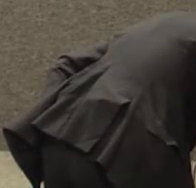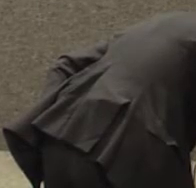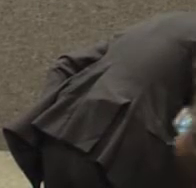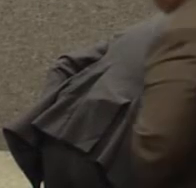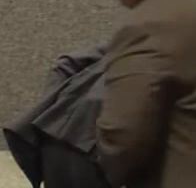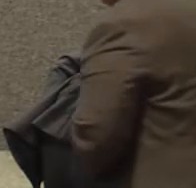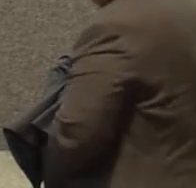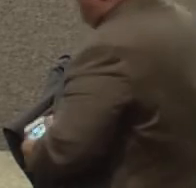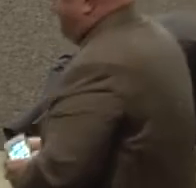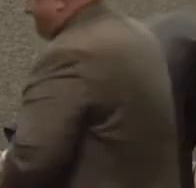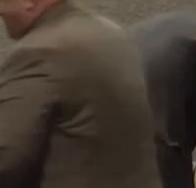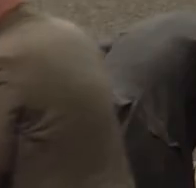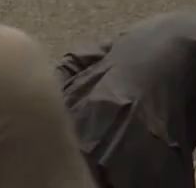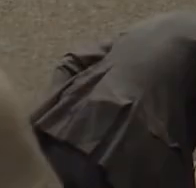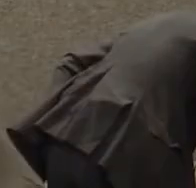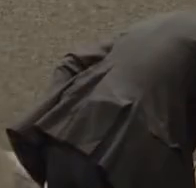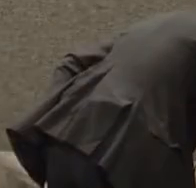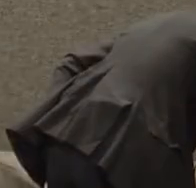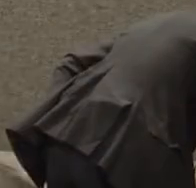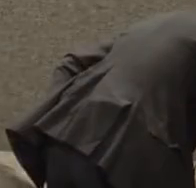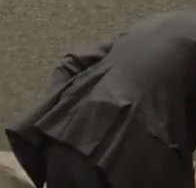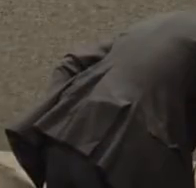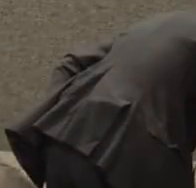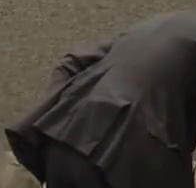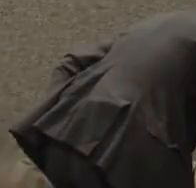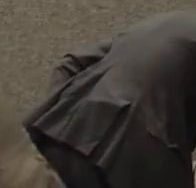amigos Posso começar Sim